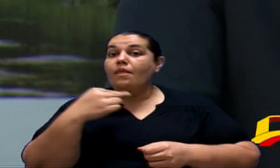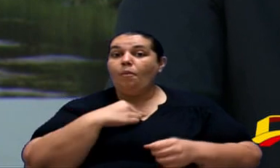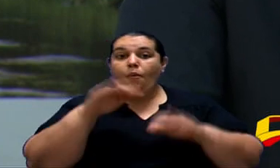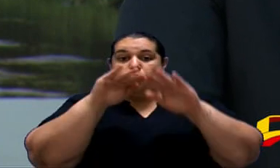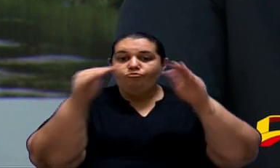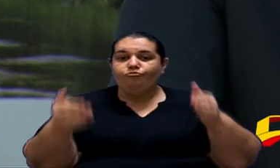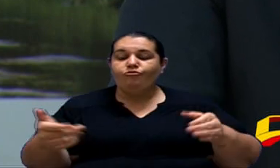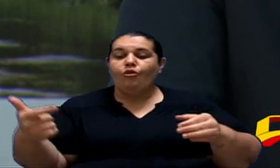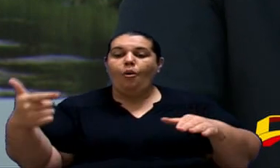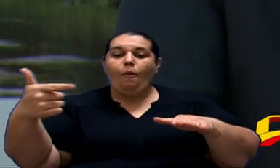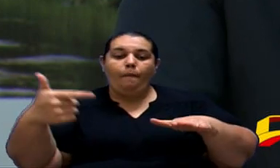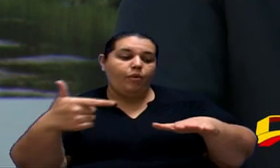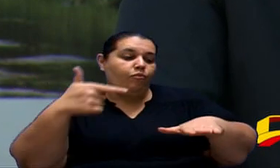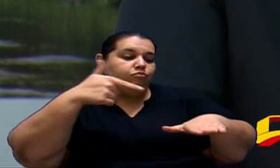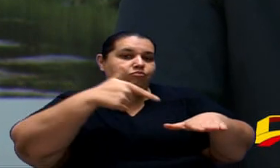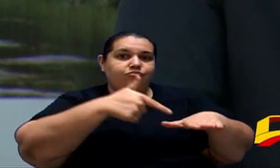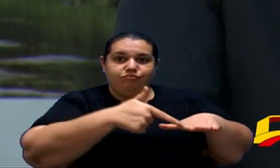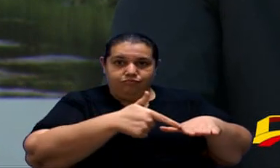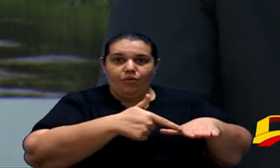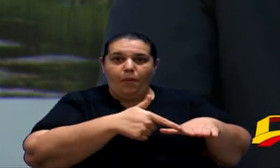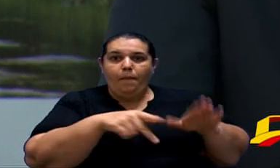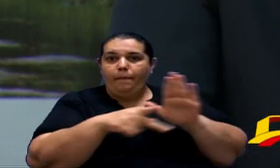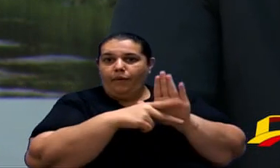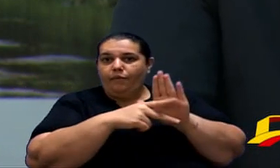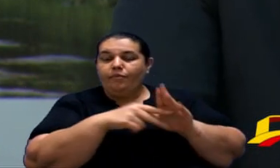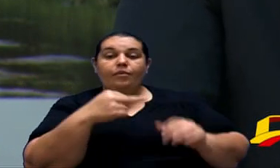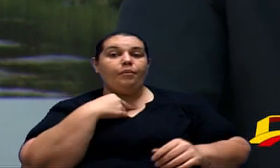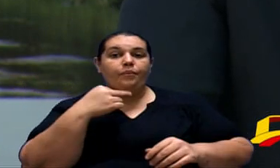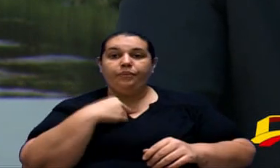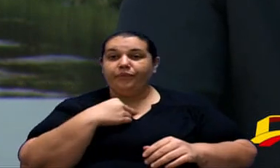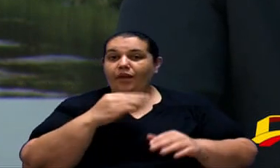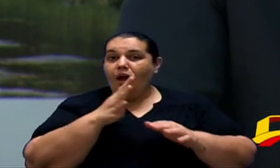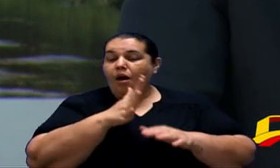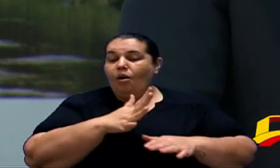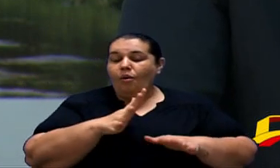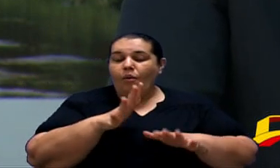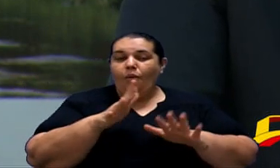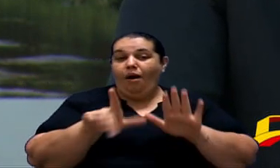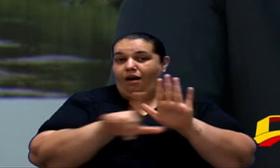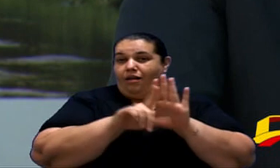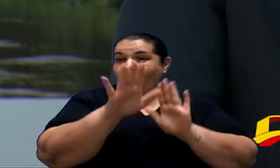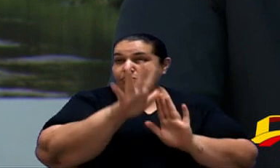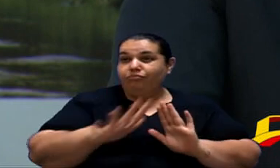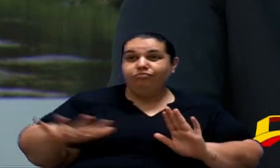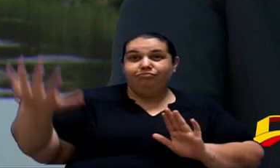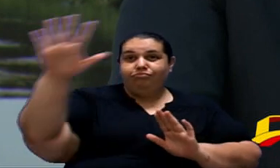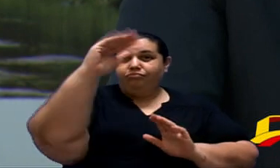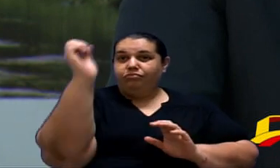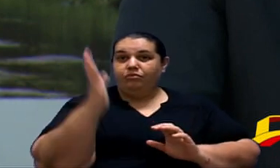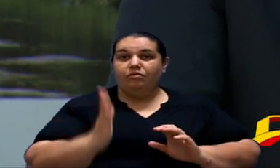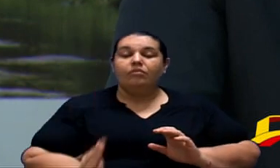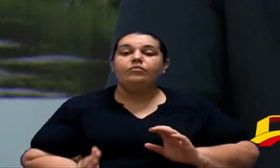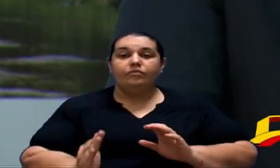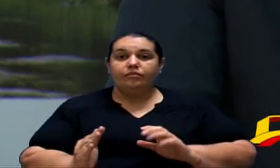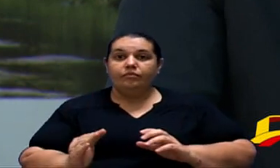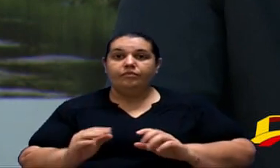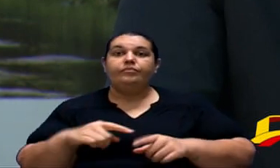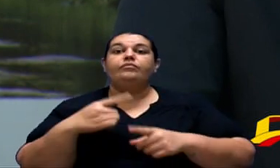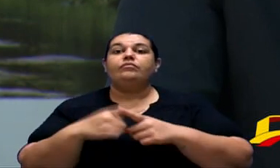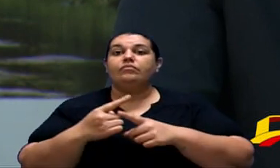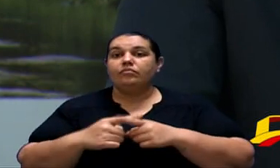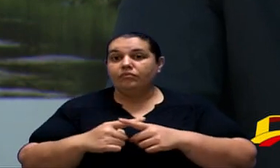posto de combustíveis. Essa lei, ela tem uma abrangência nacional e, por esse motivo,